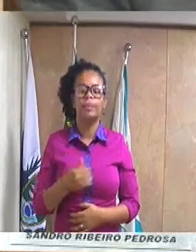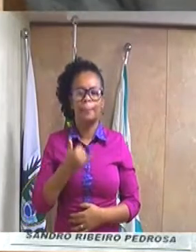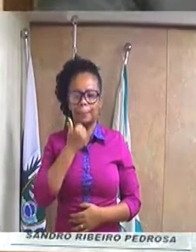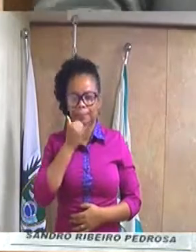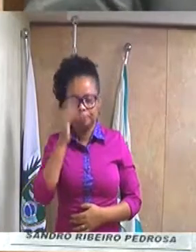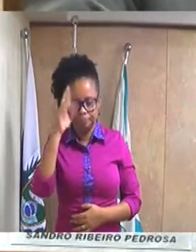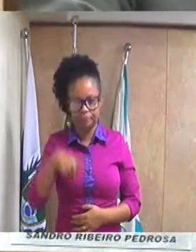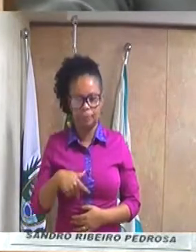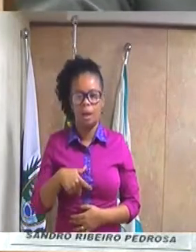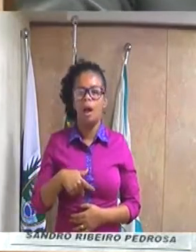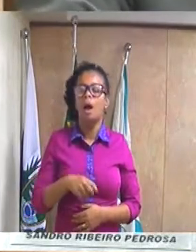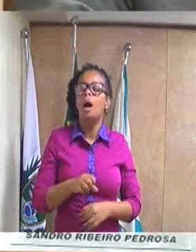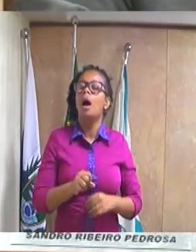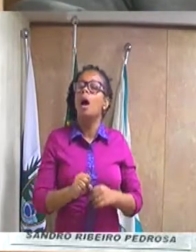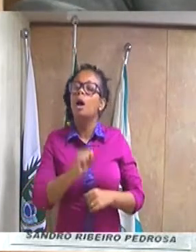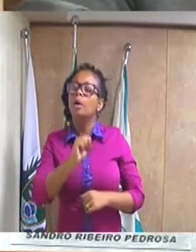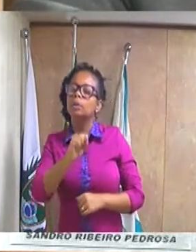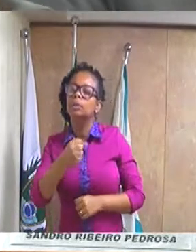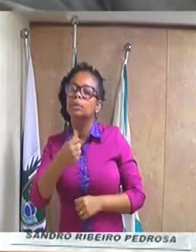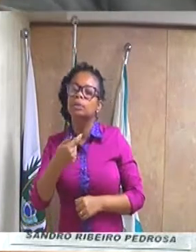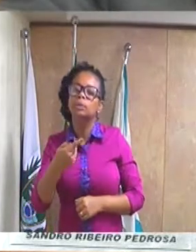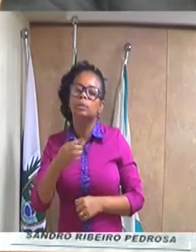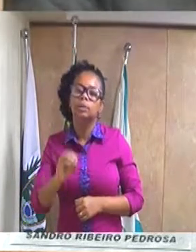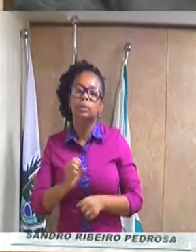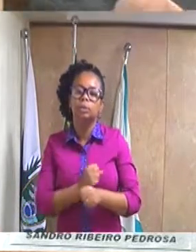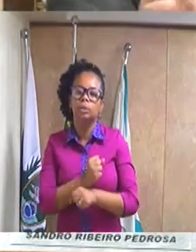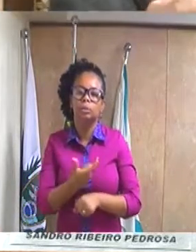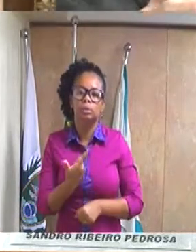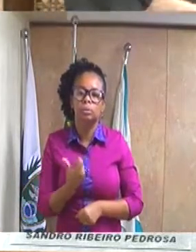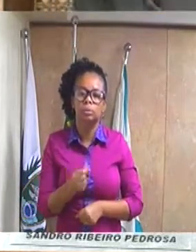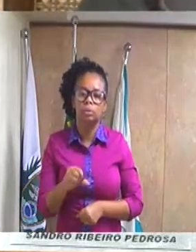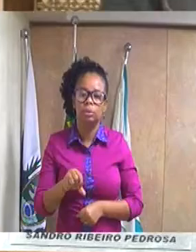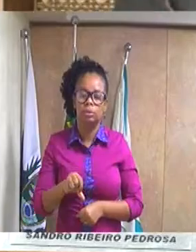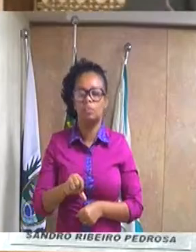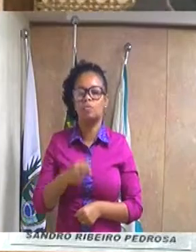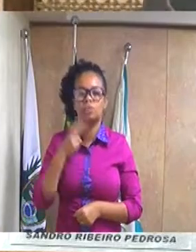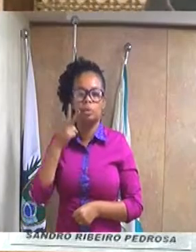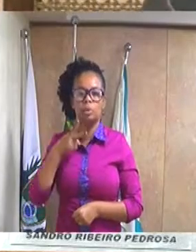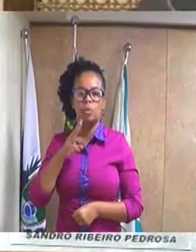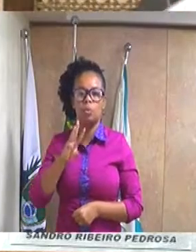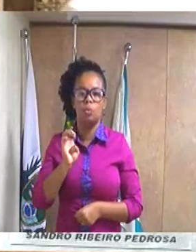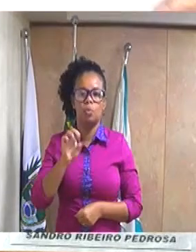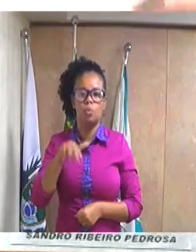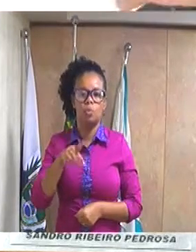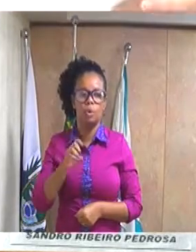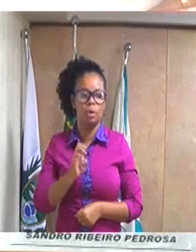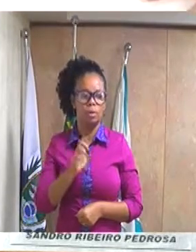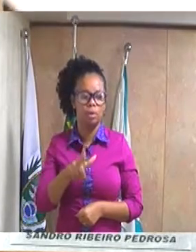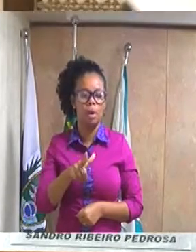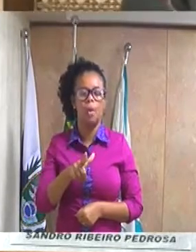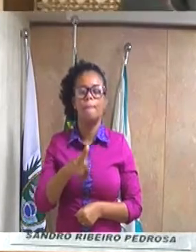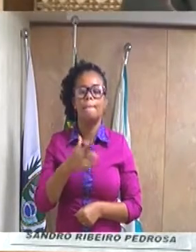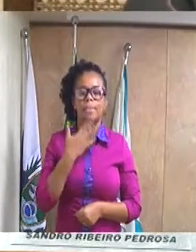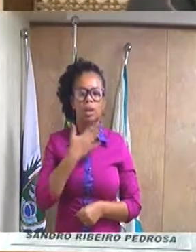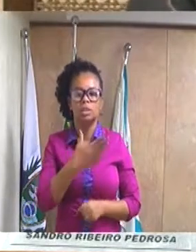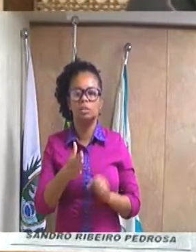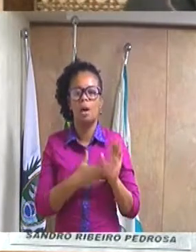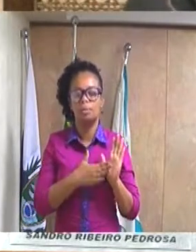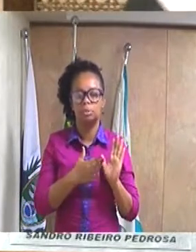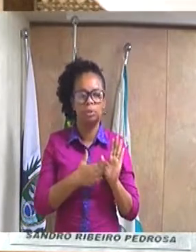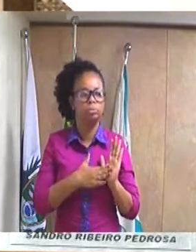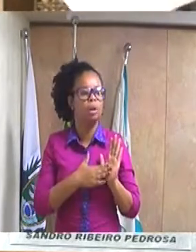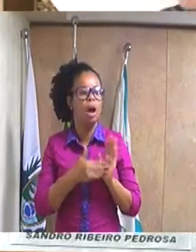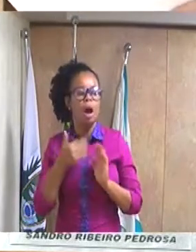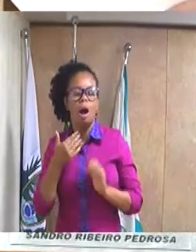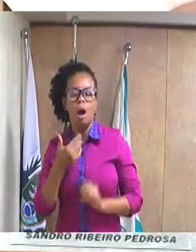requerimento 870, 2019. Do excelentíssimo senhor vereador Wendel, consignando moção de aplausos